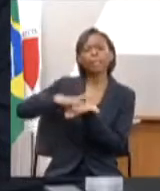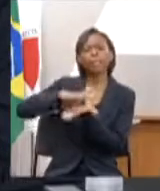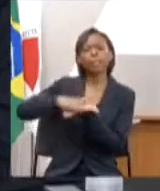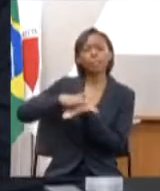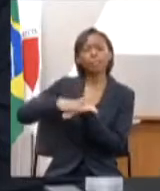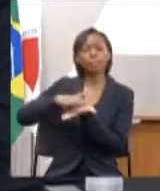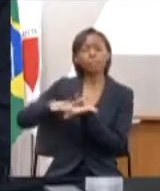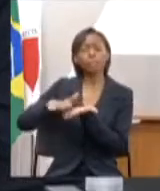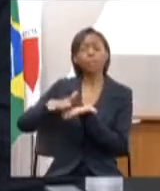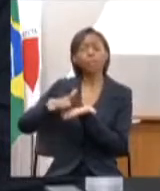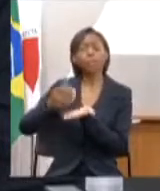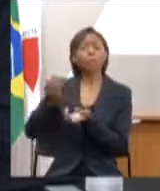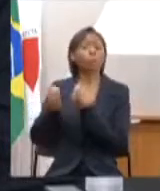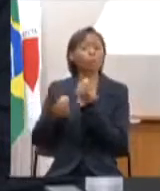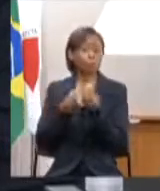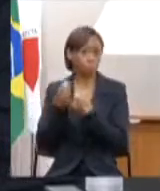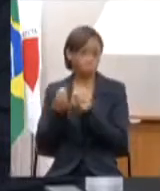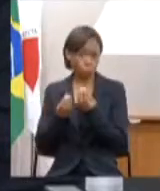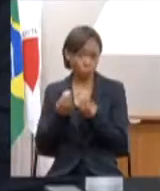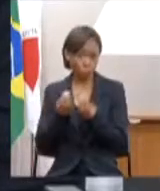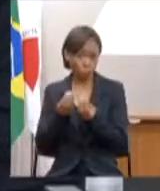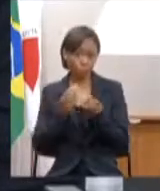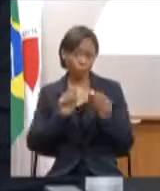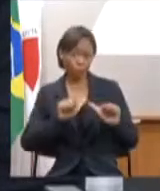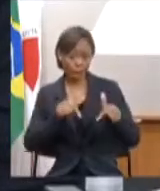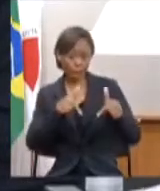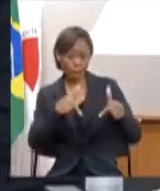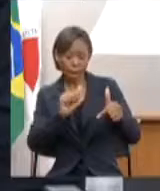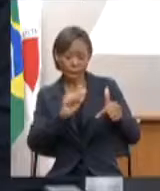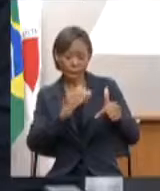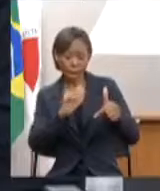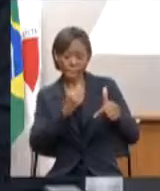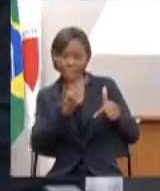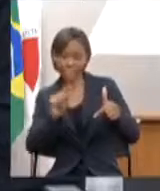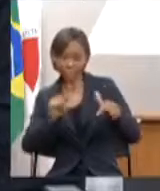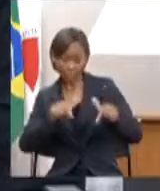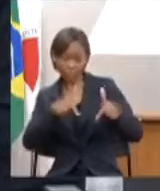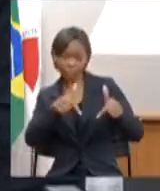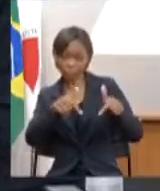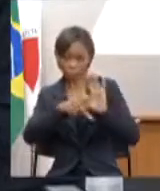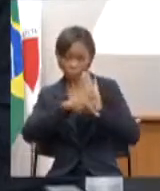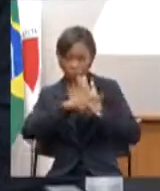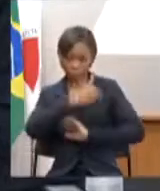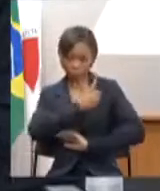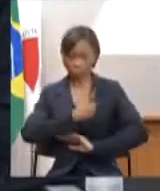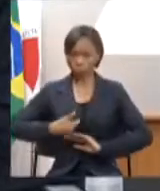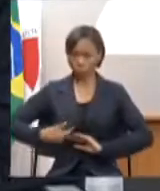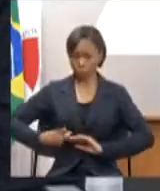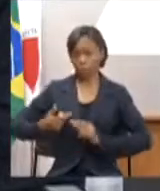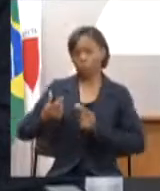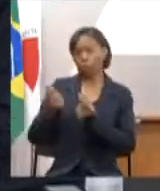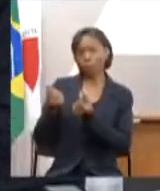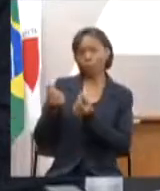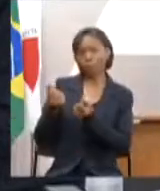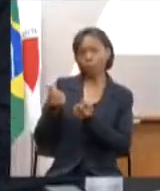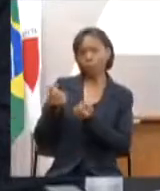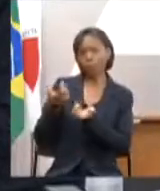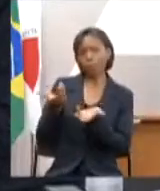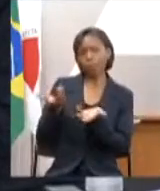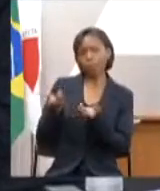como essa ação governamental, o dinheiro, está sendo